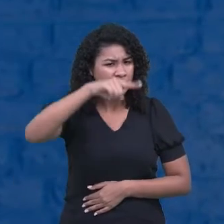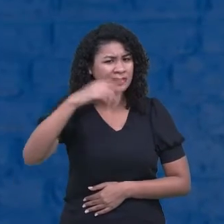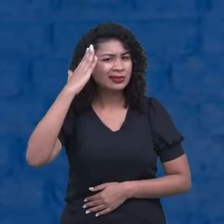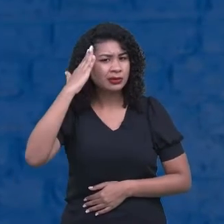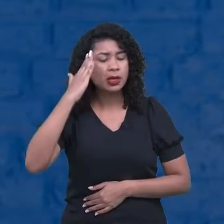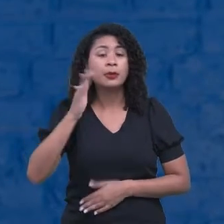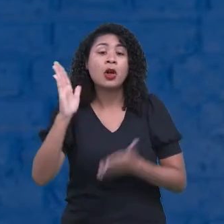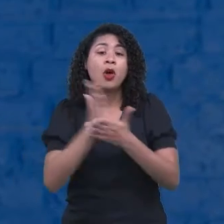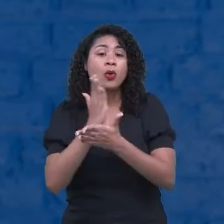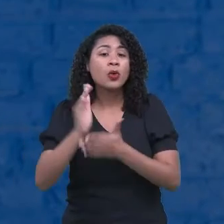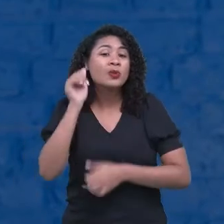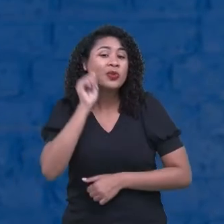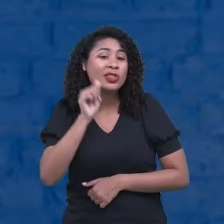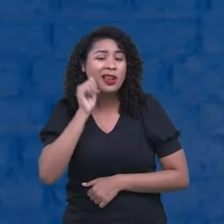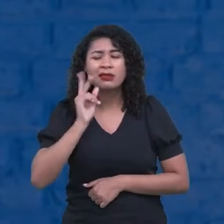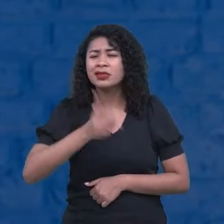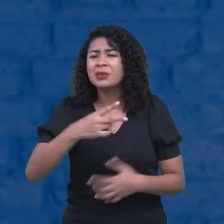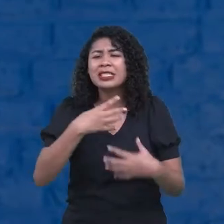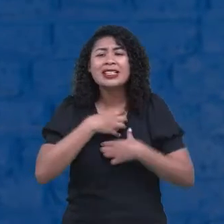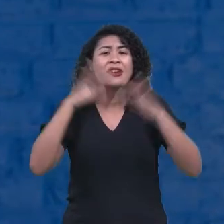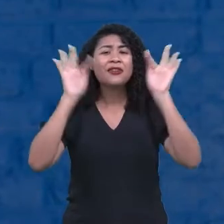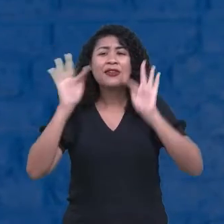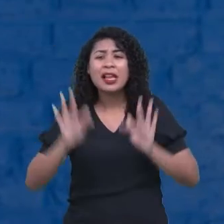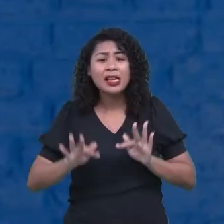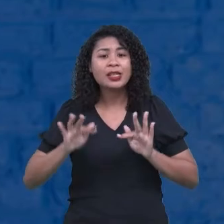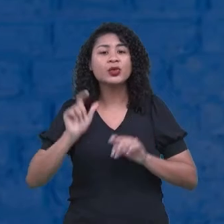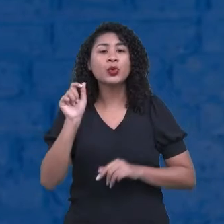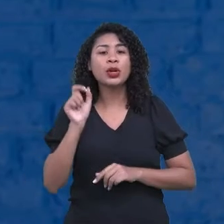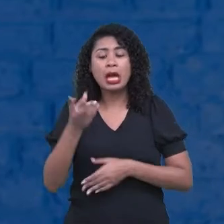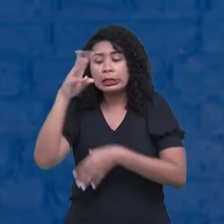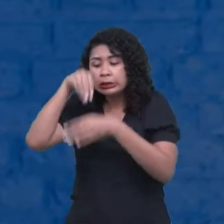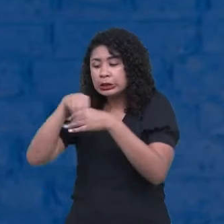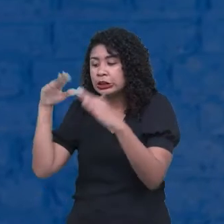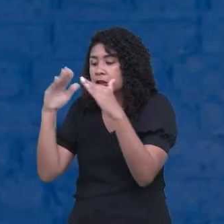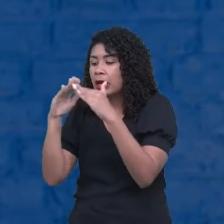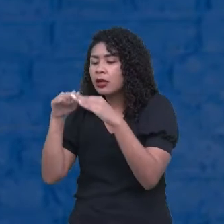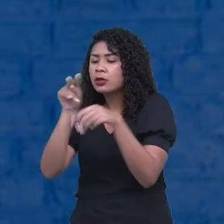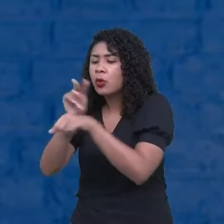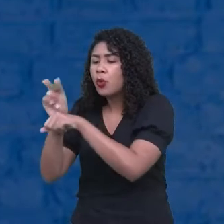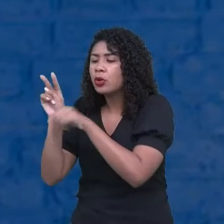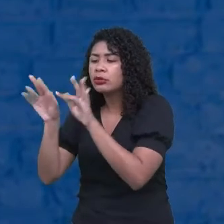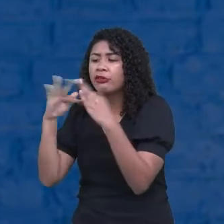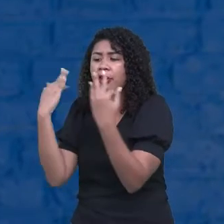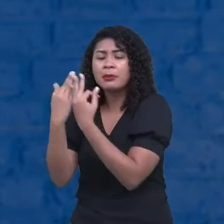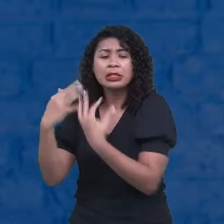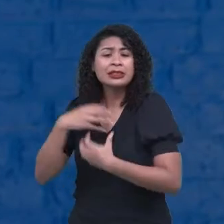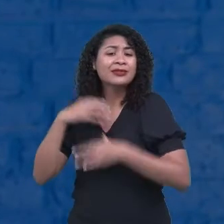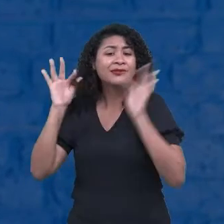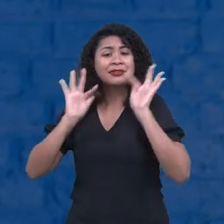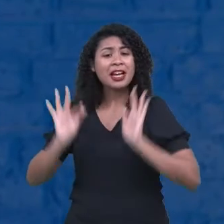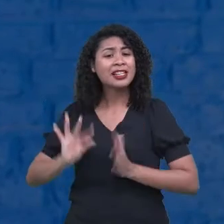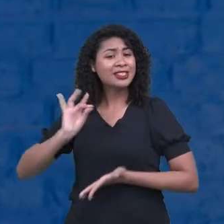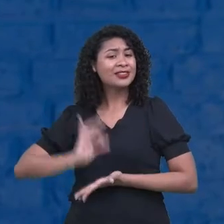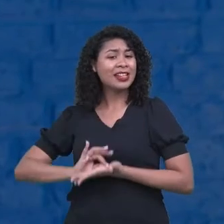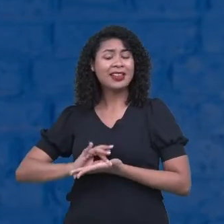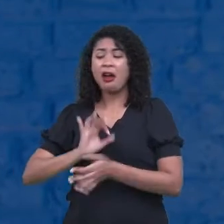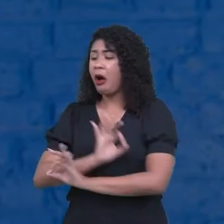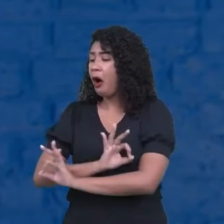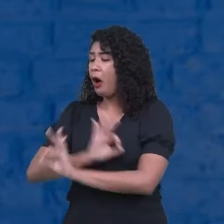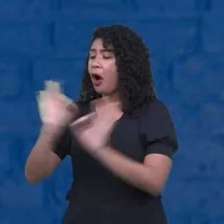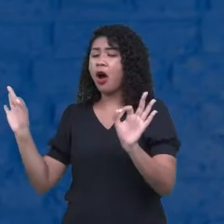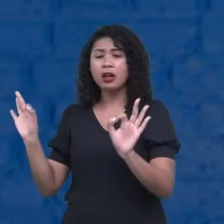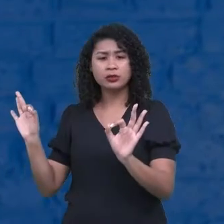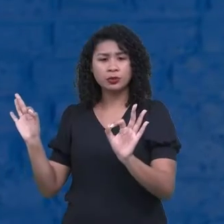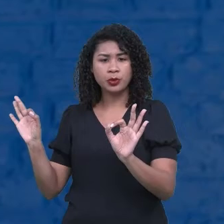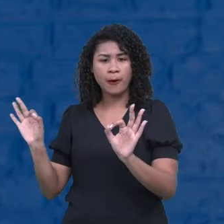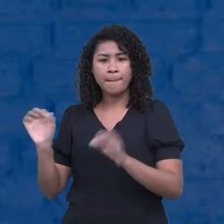se realizam em ser dona de casa, em cuidar da família, em zelar pela família. Elas estão felizes? Ótimo. Mas,